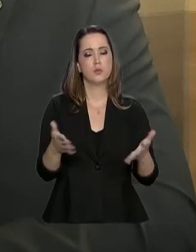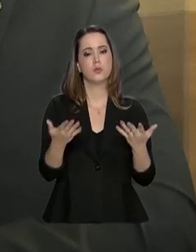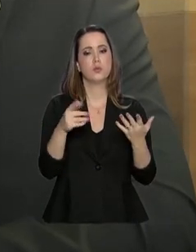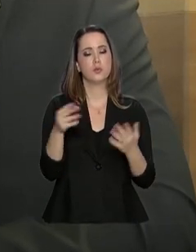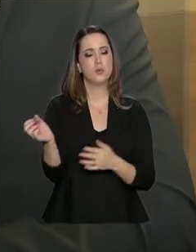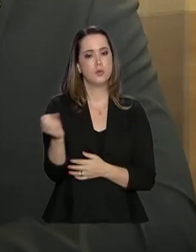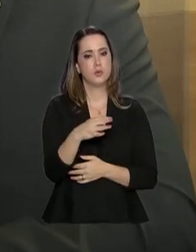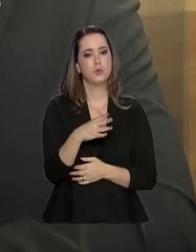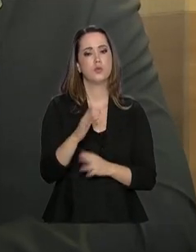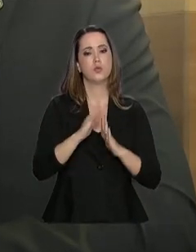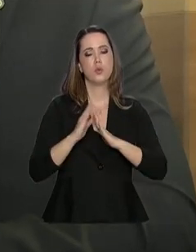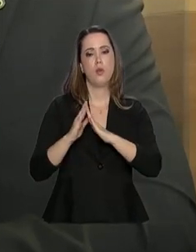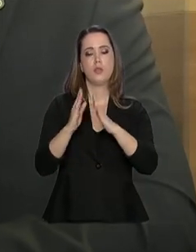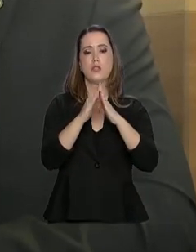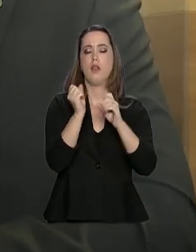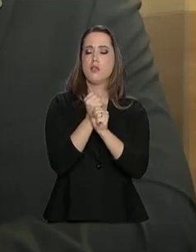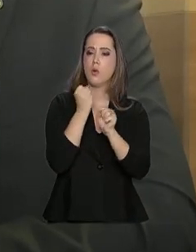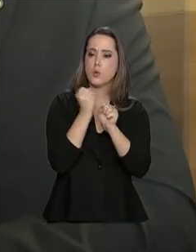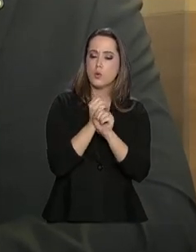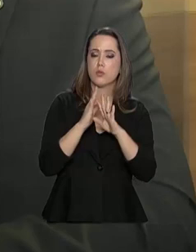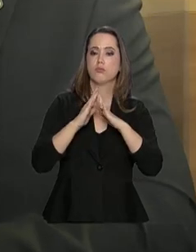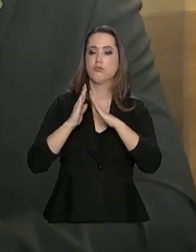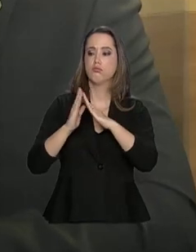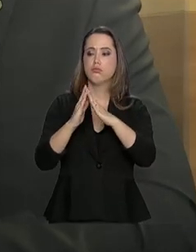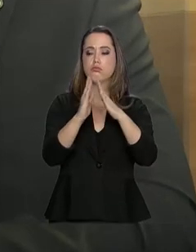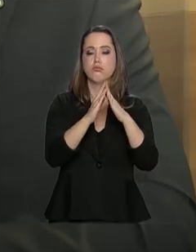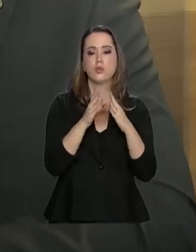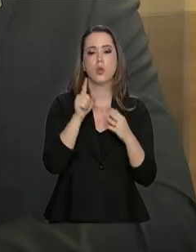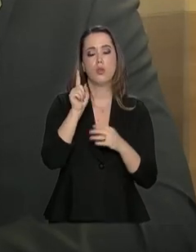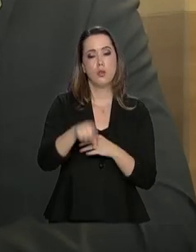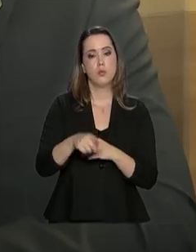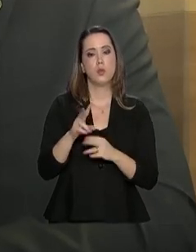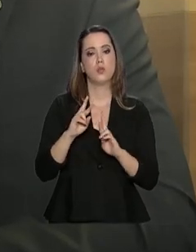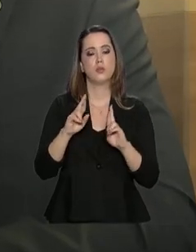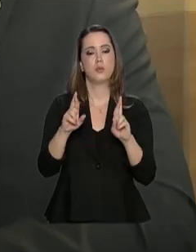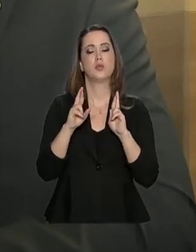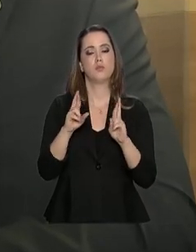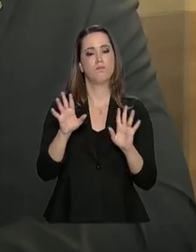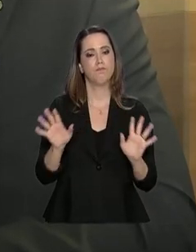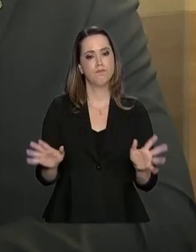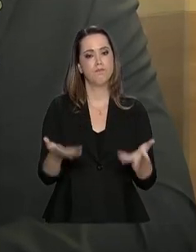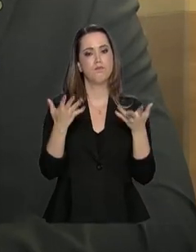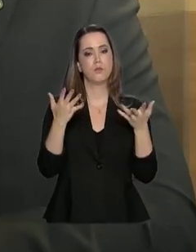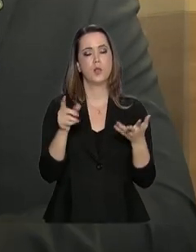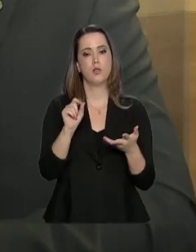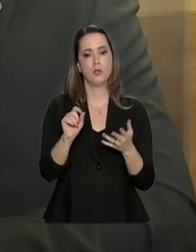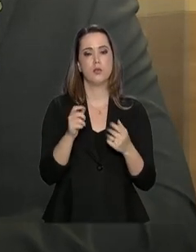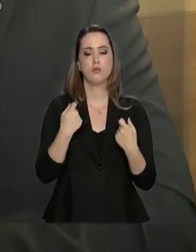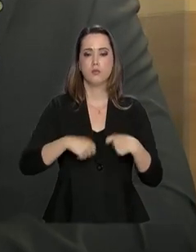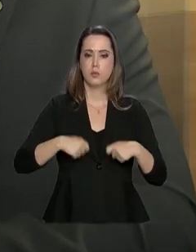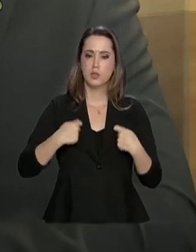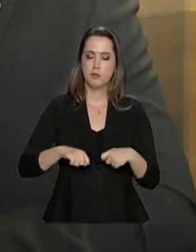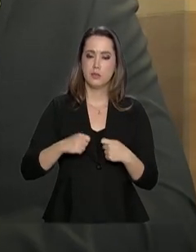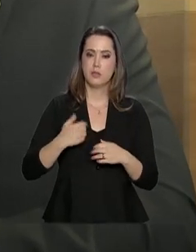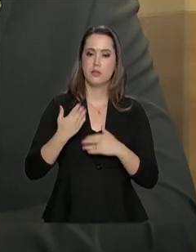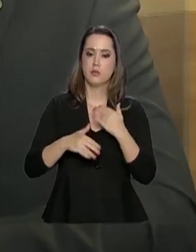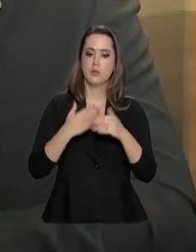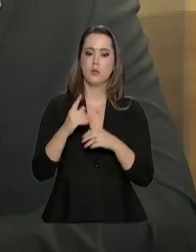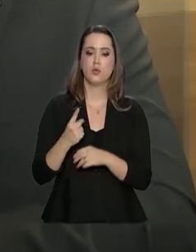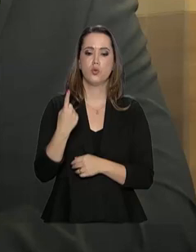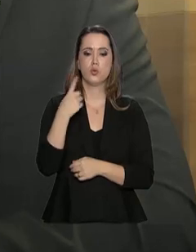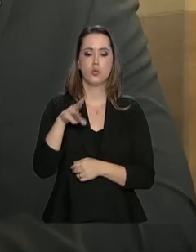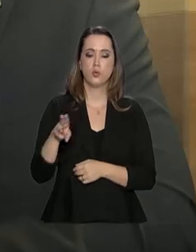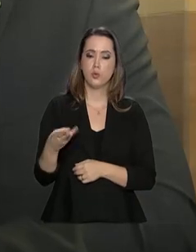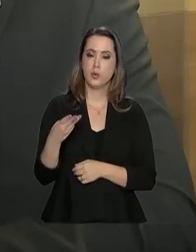novas unidades habitacionais. Afinal de contas, há uma expectativa, uma estimativa de crescimento, de necessidade de moradias de 1